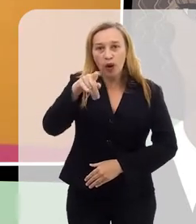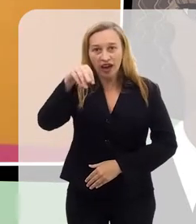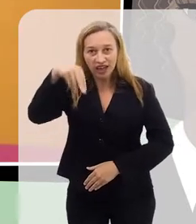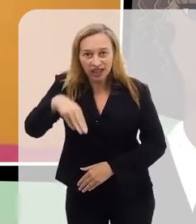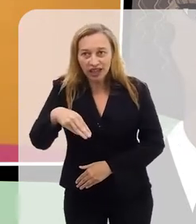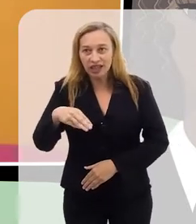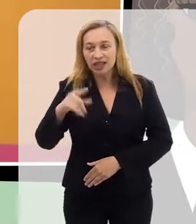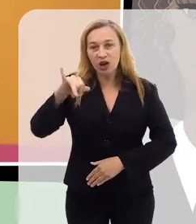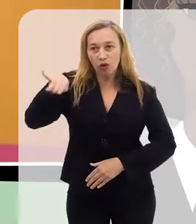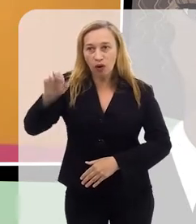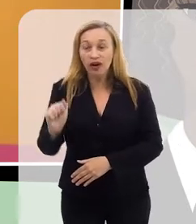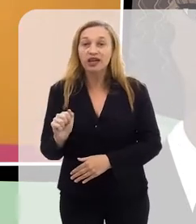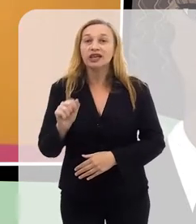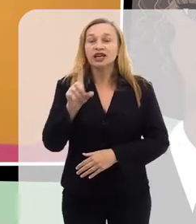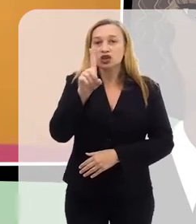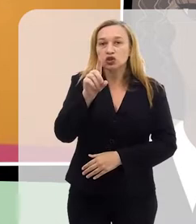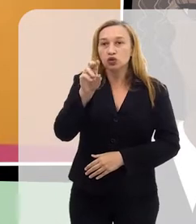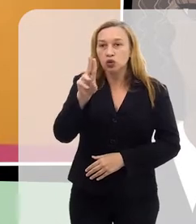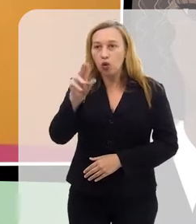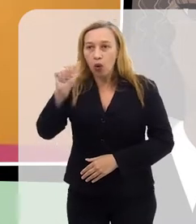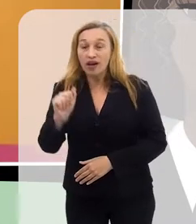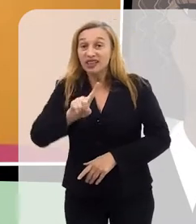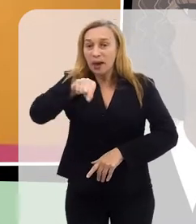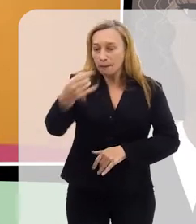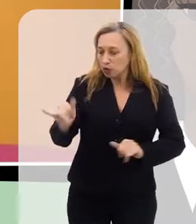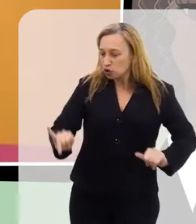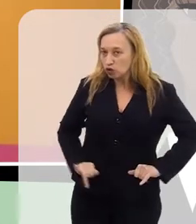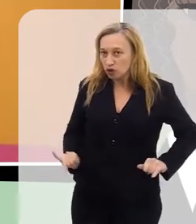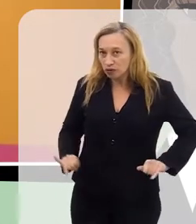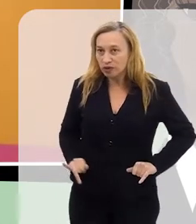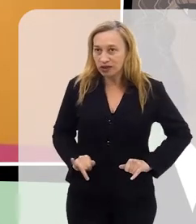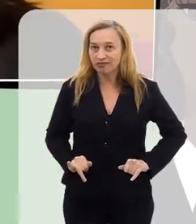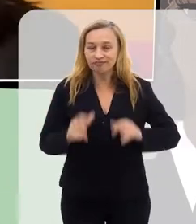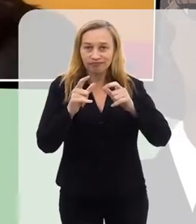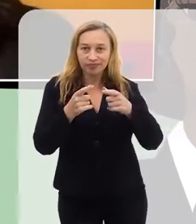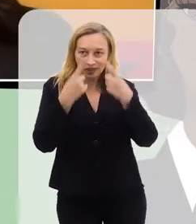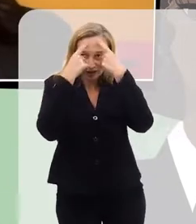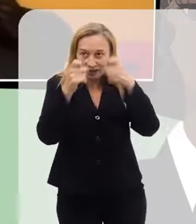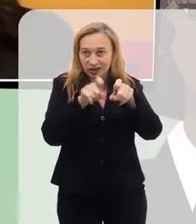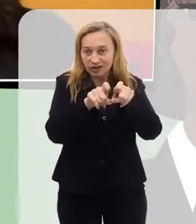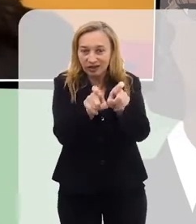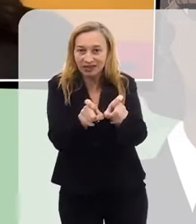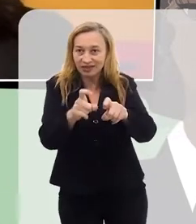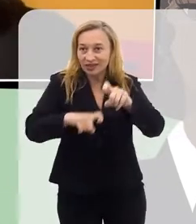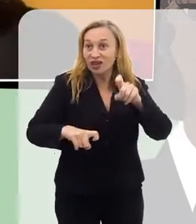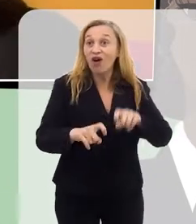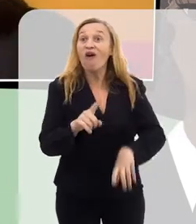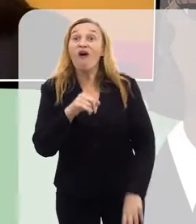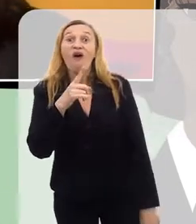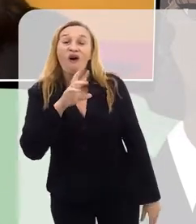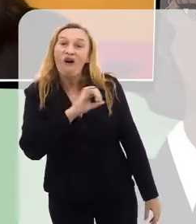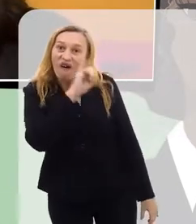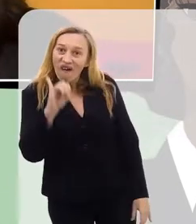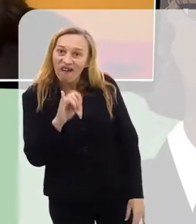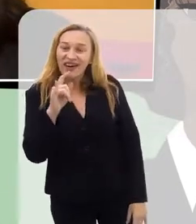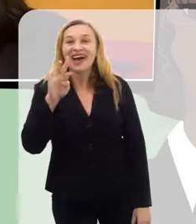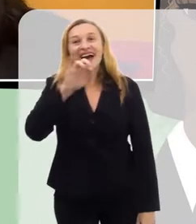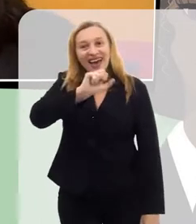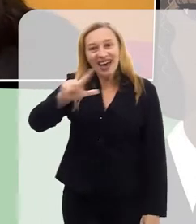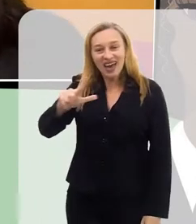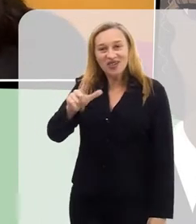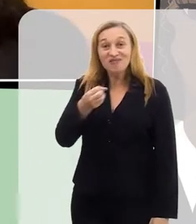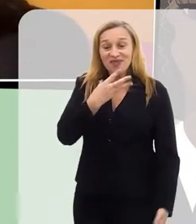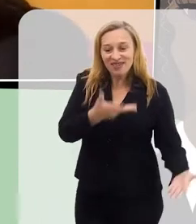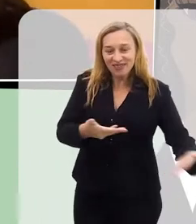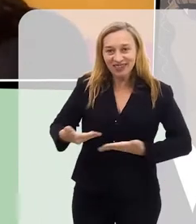que se tornou doula após ter sofrido violência obstétrica. Olá, Raquel. Seja muito bem-vinda ao